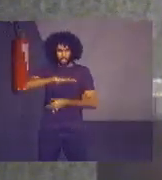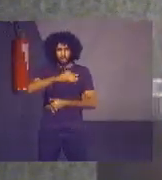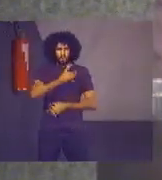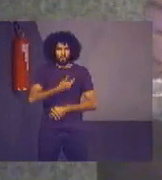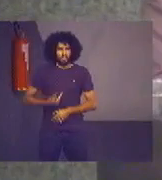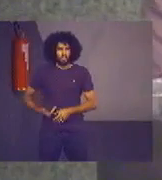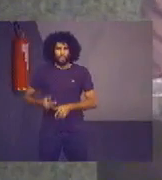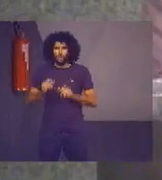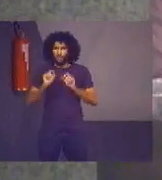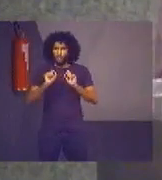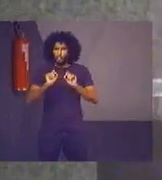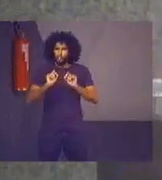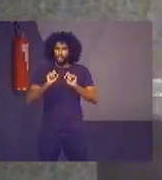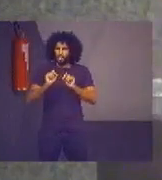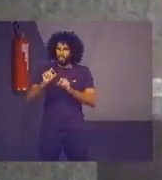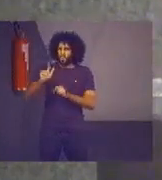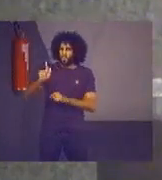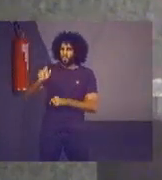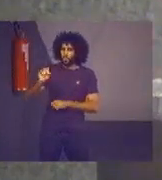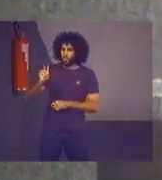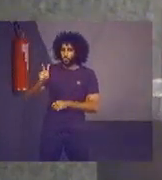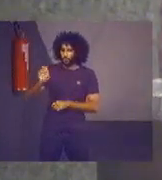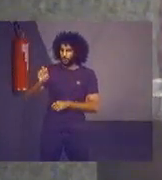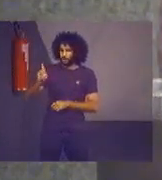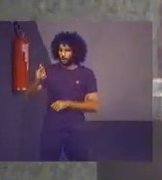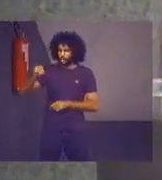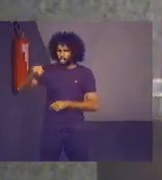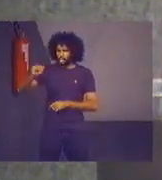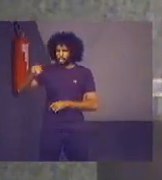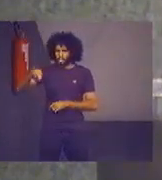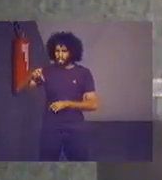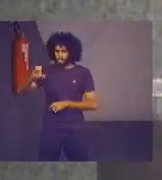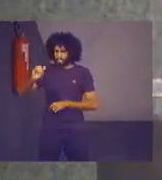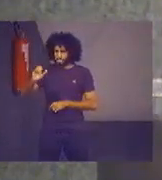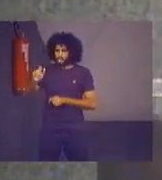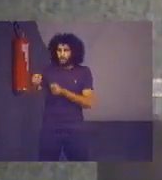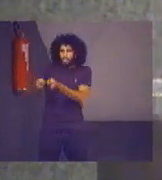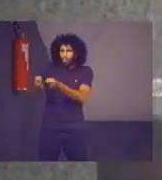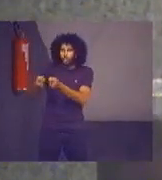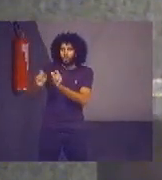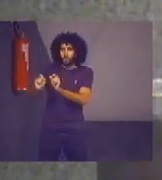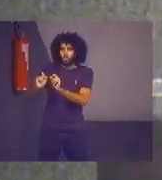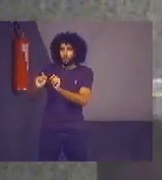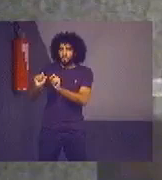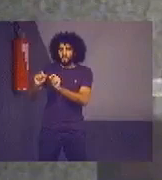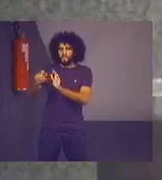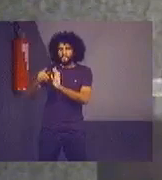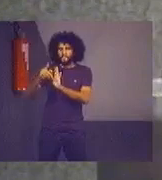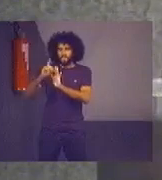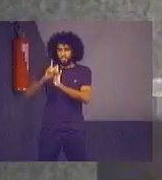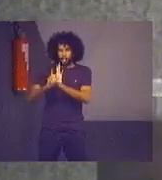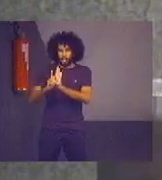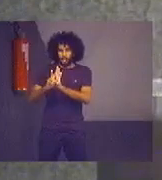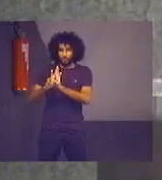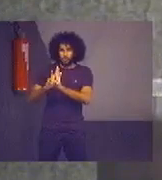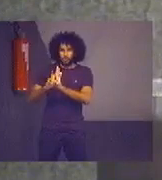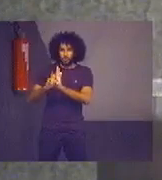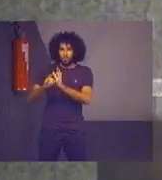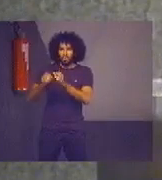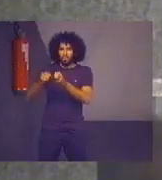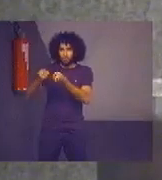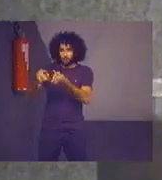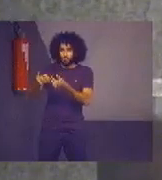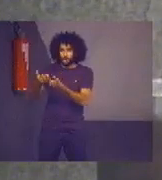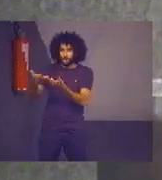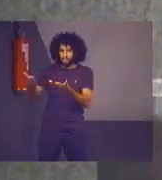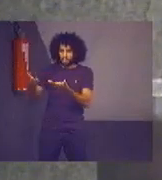E o que é governança? O Decreto 9203, de 2017, ele conceitua a governança pública como um conjunto de